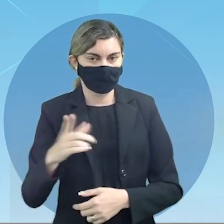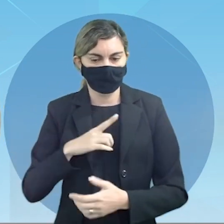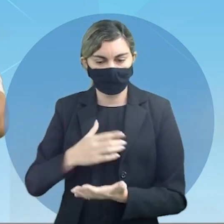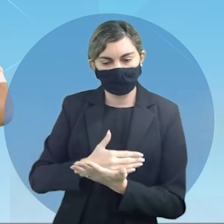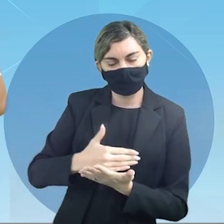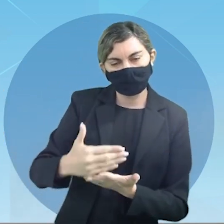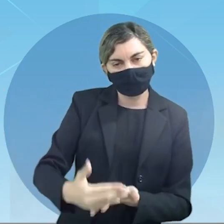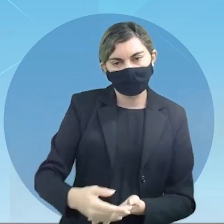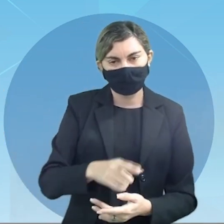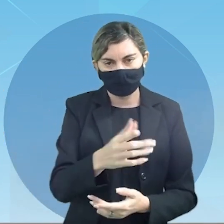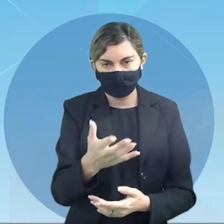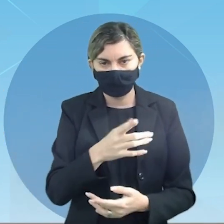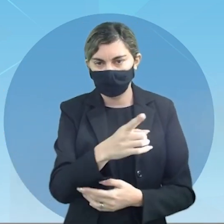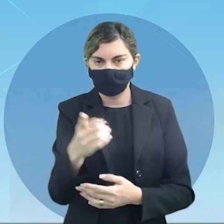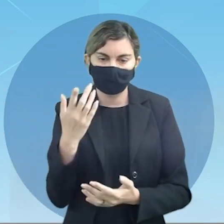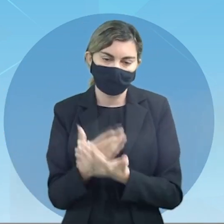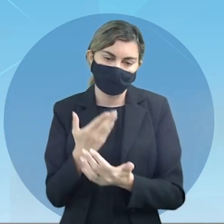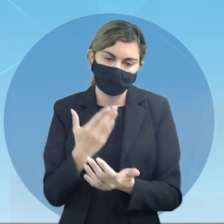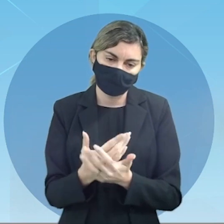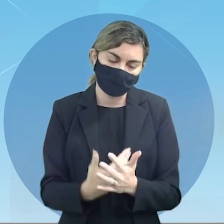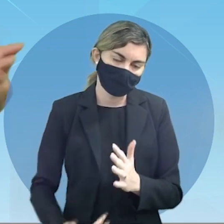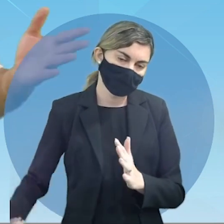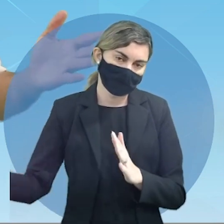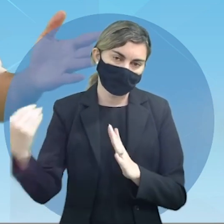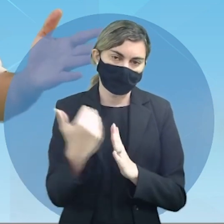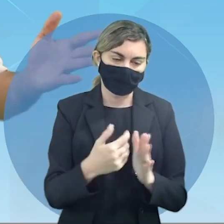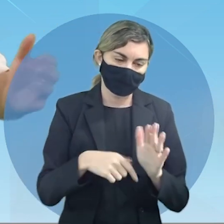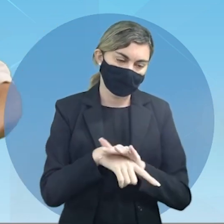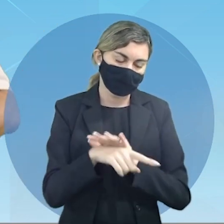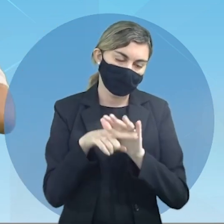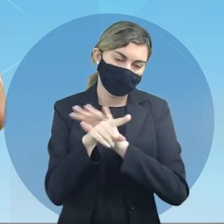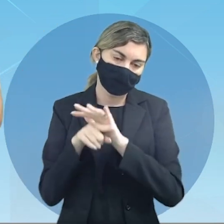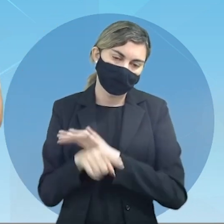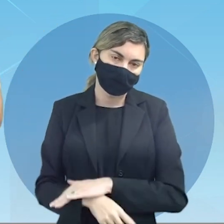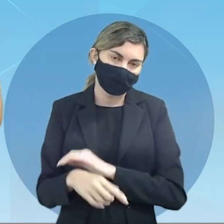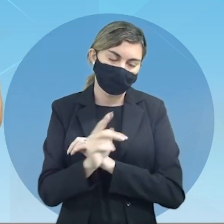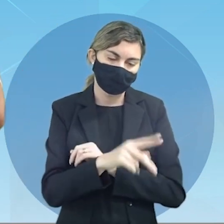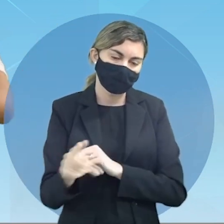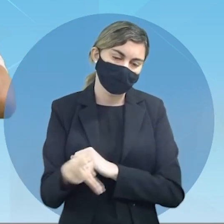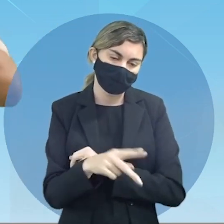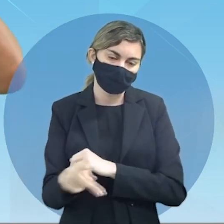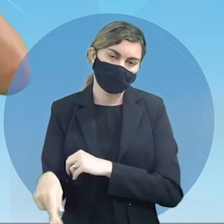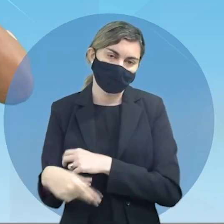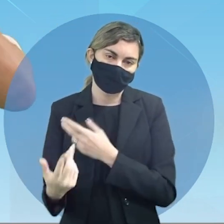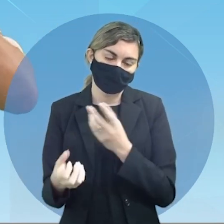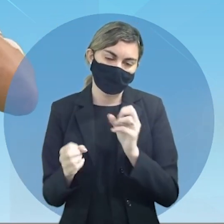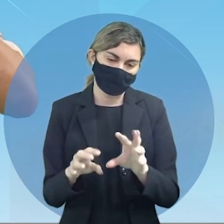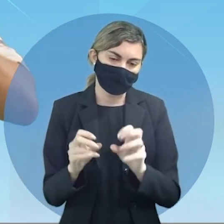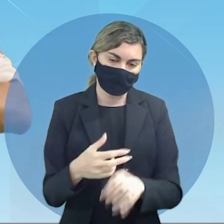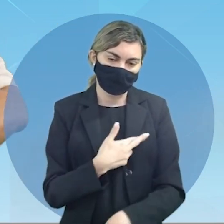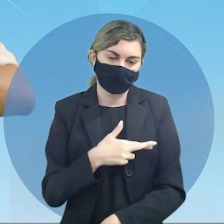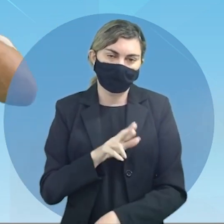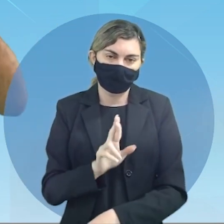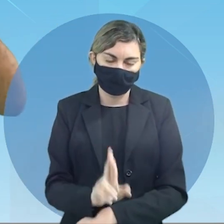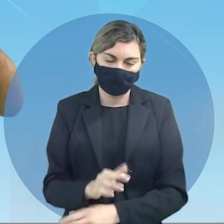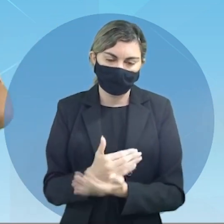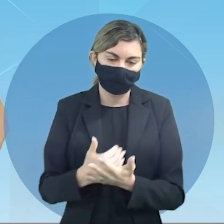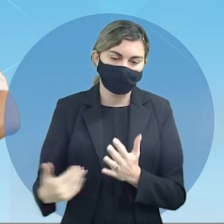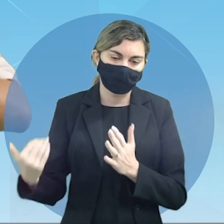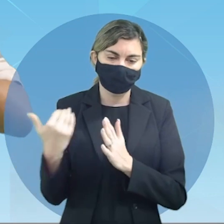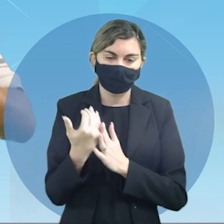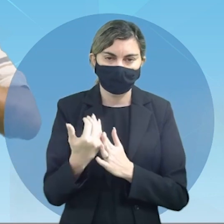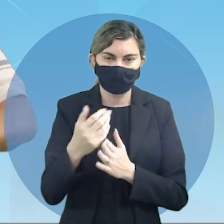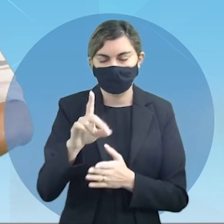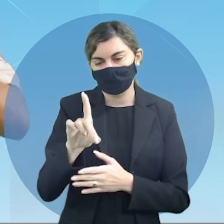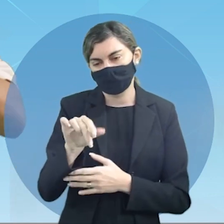começo e eu quero que vocês estudem cada vez mais pesquisem com os seus professores de ensino religioso um pouco mais